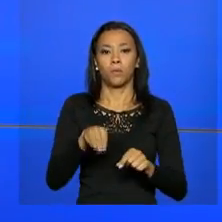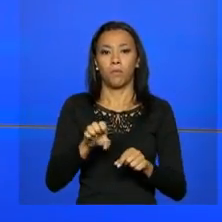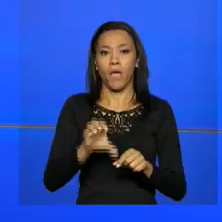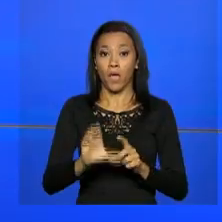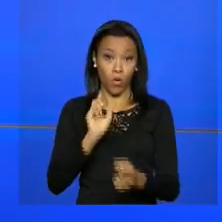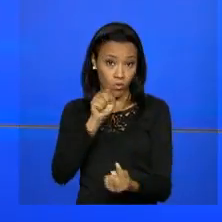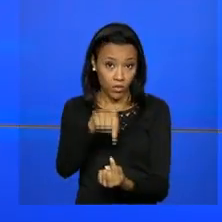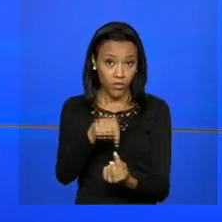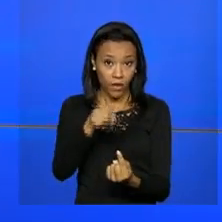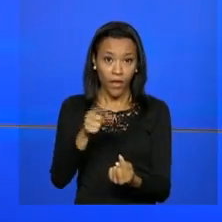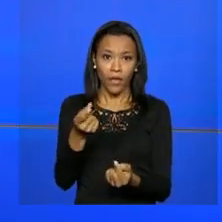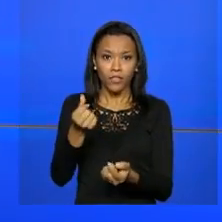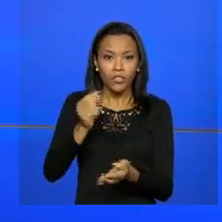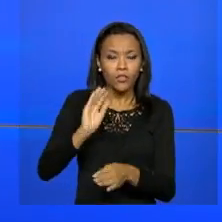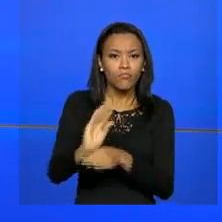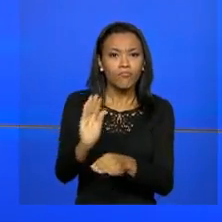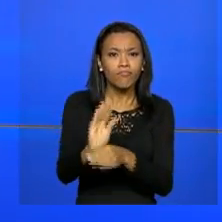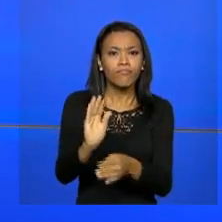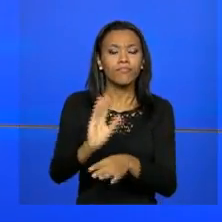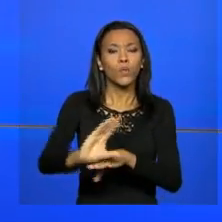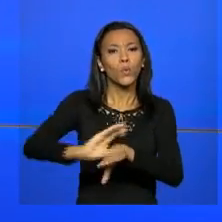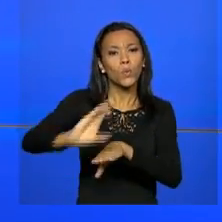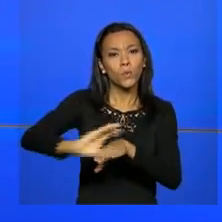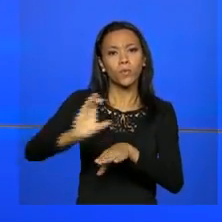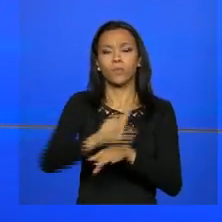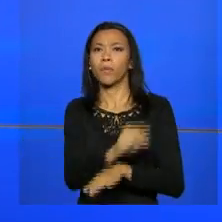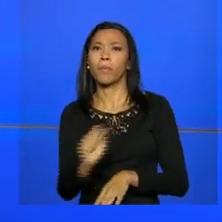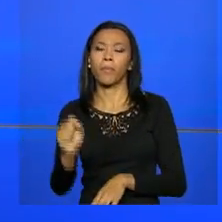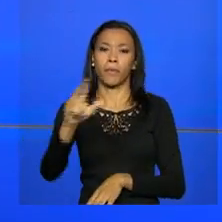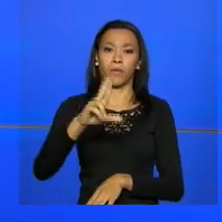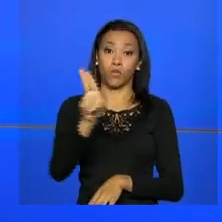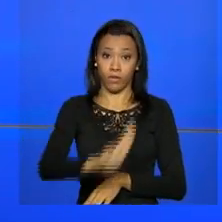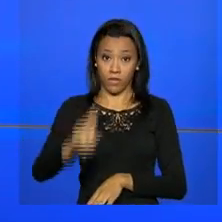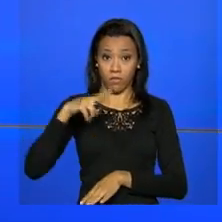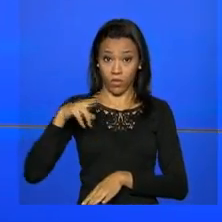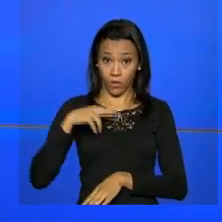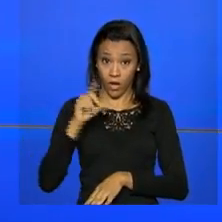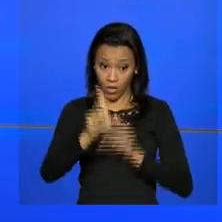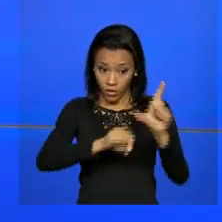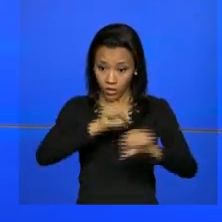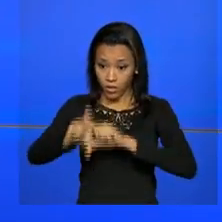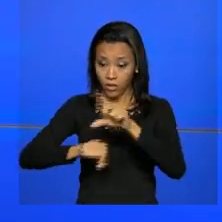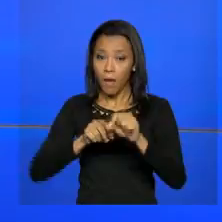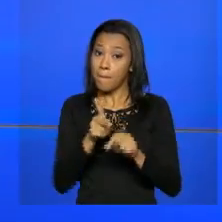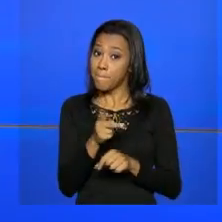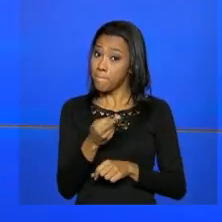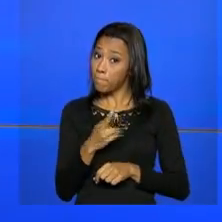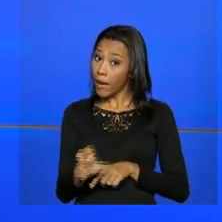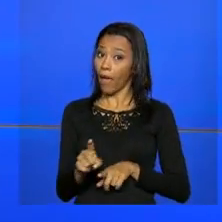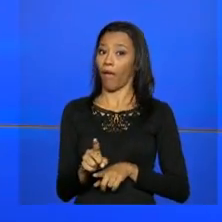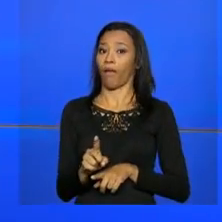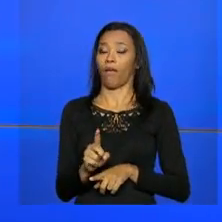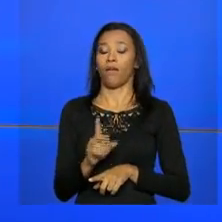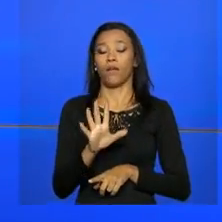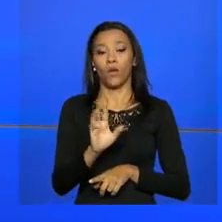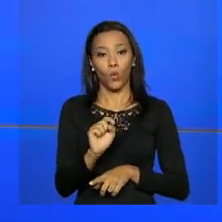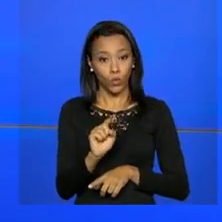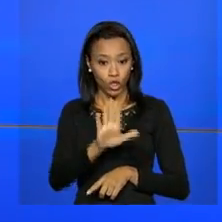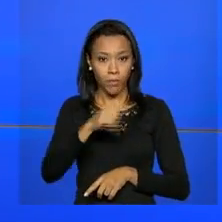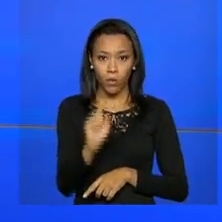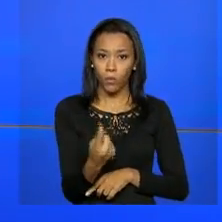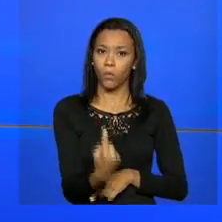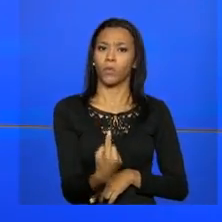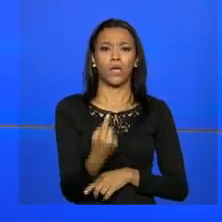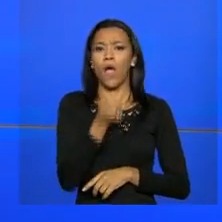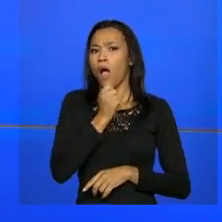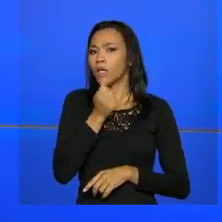cursos superiores em faculdades particulares. Os estudantes classificados serão pré-selecionados em chamada única. Quem não se